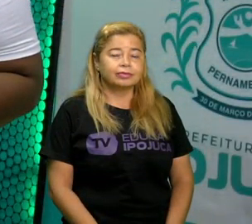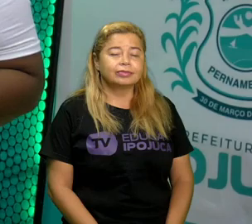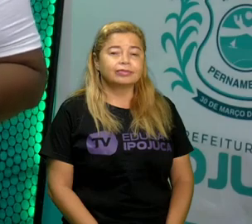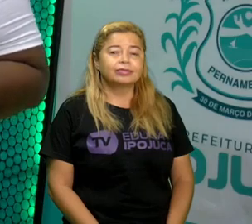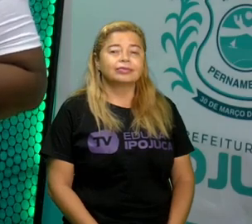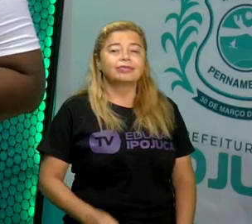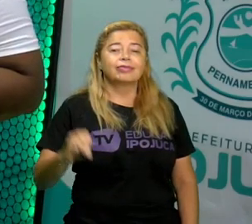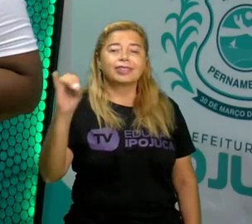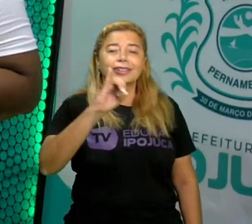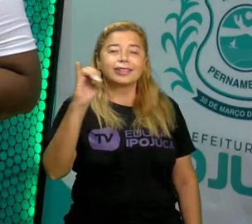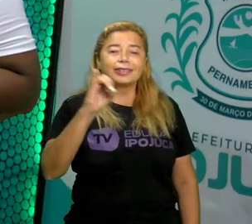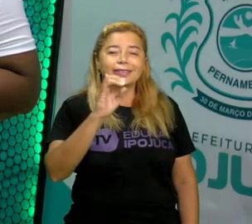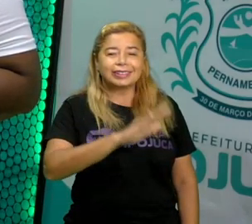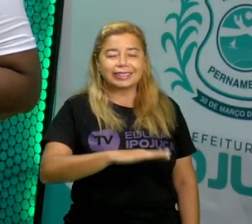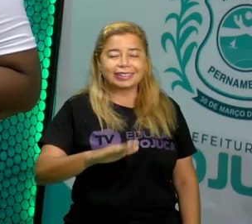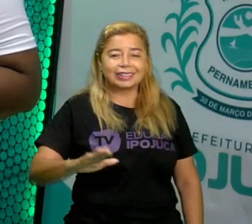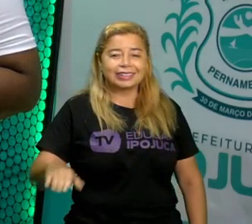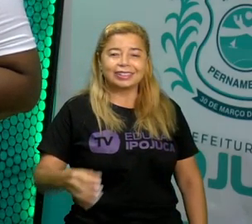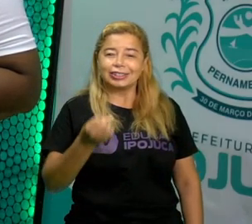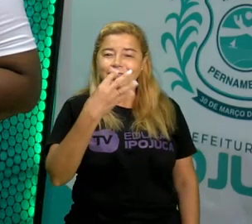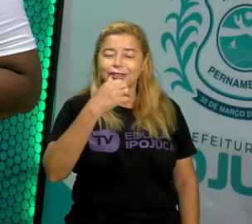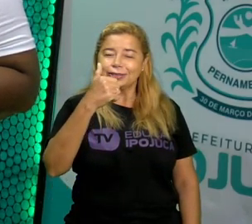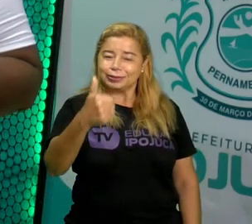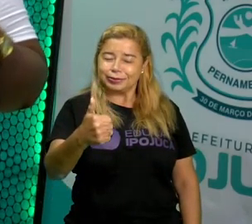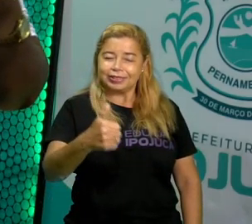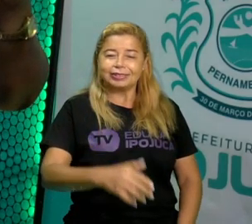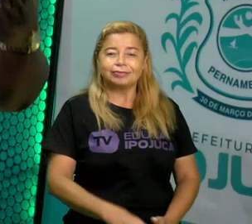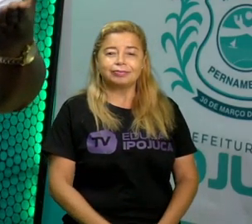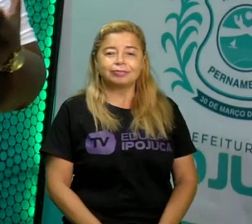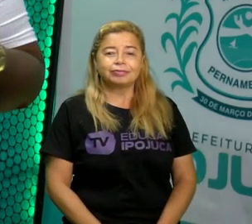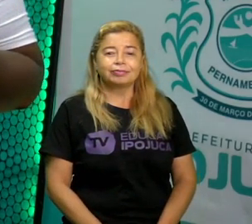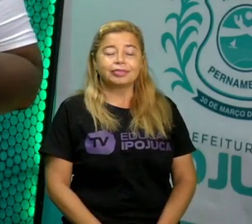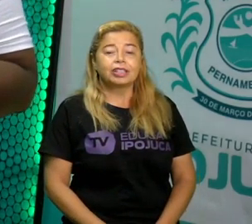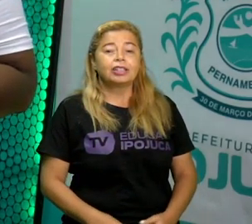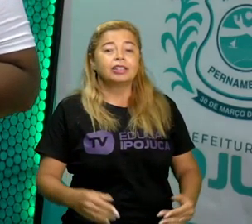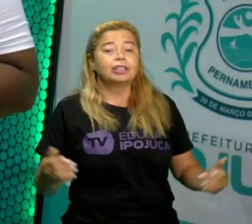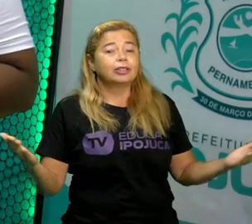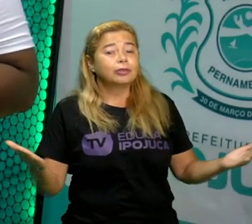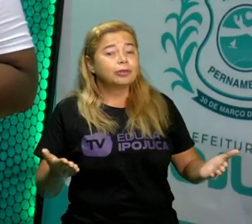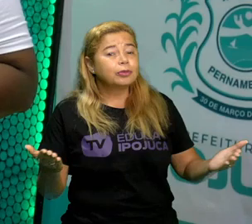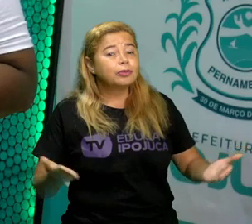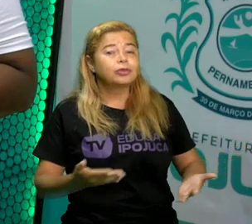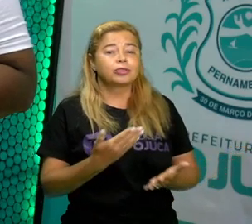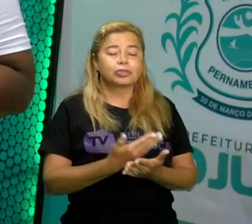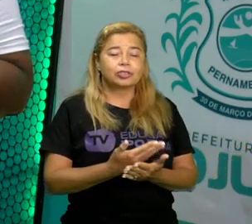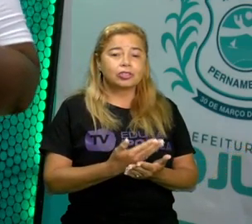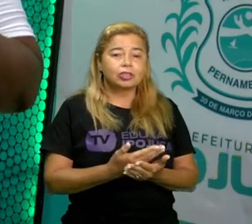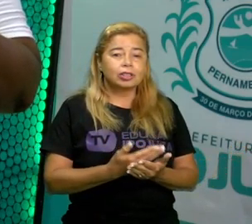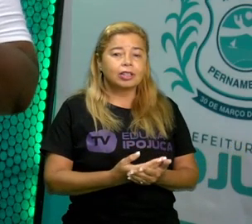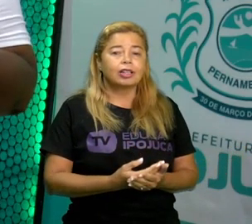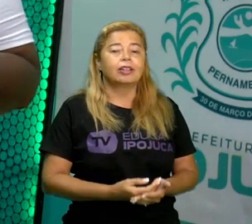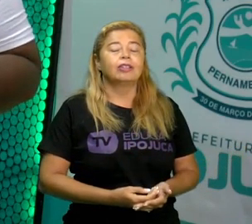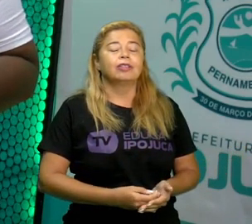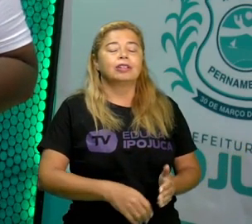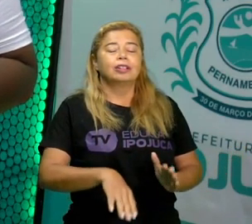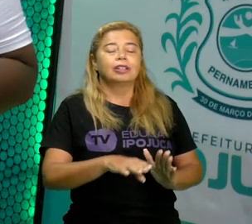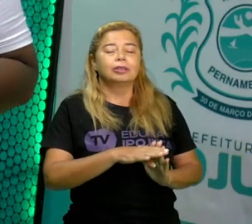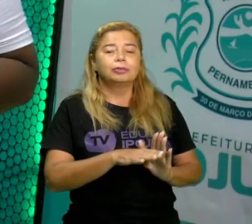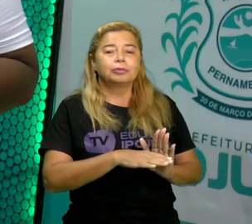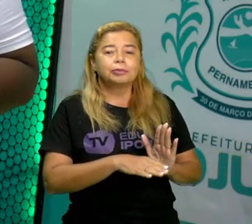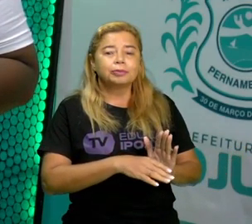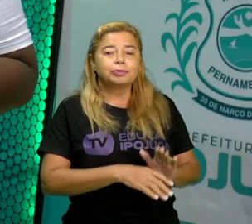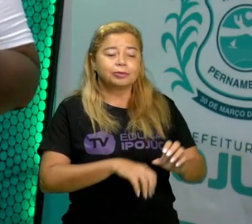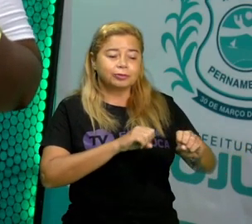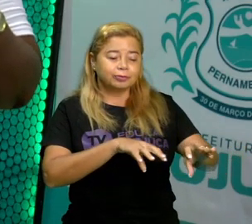Olá, crianças! Tudo bem com vocês? Estamos em mais uma aula do projeto Educa e